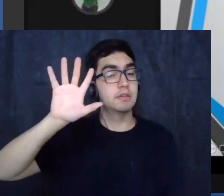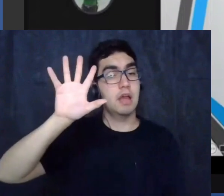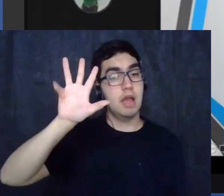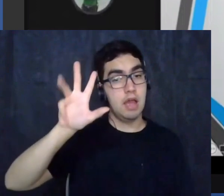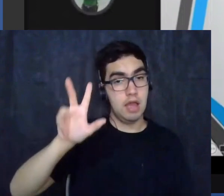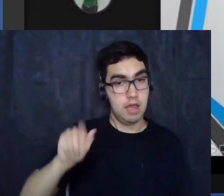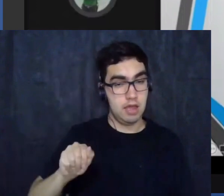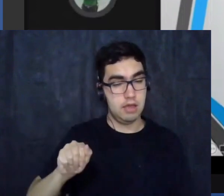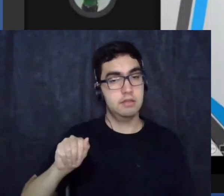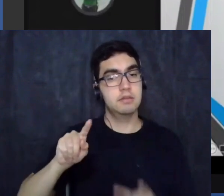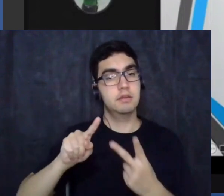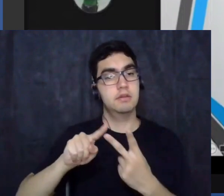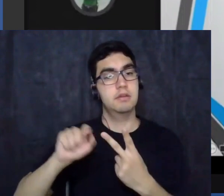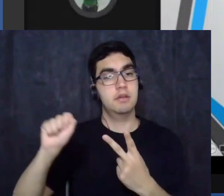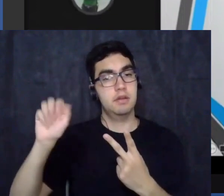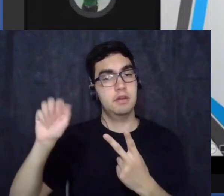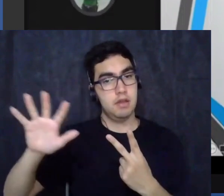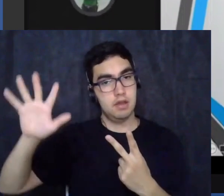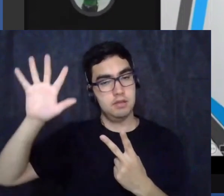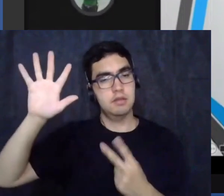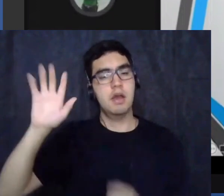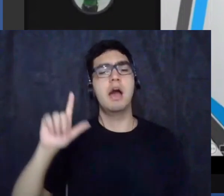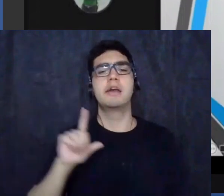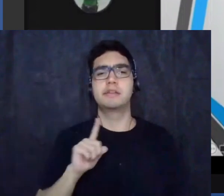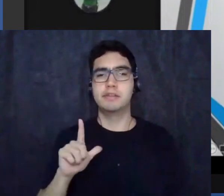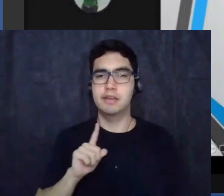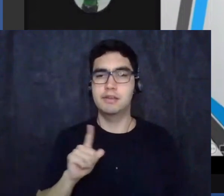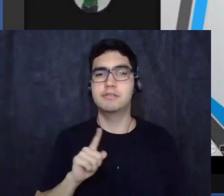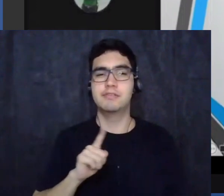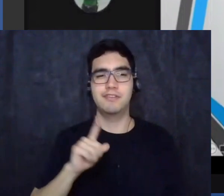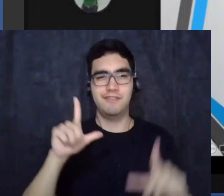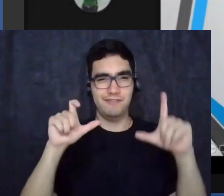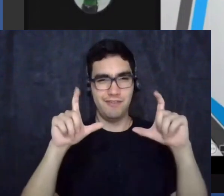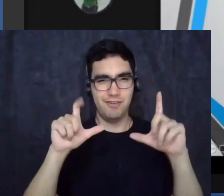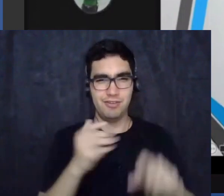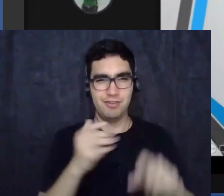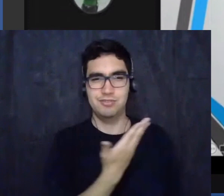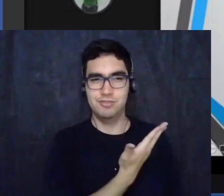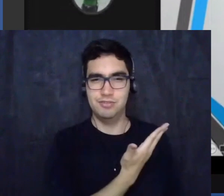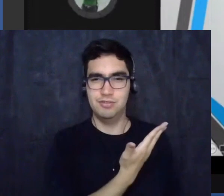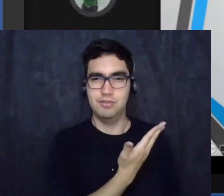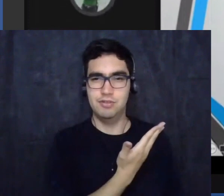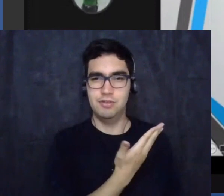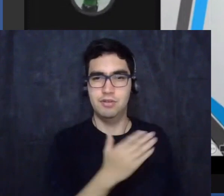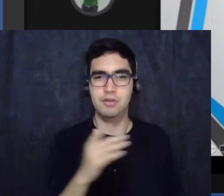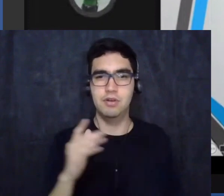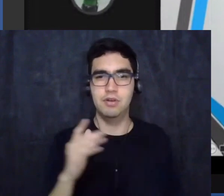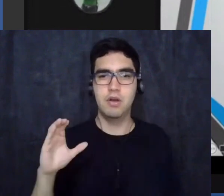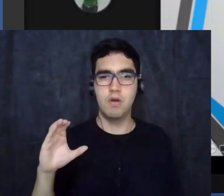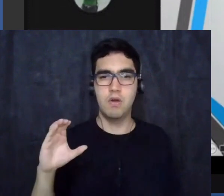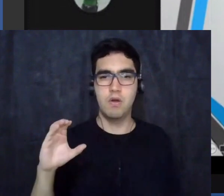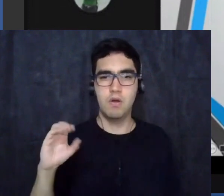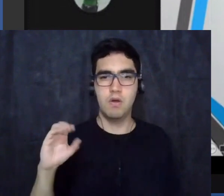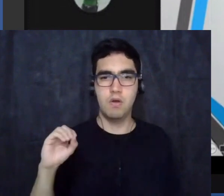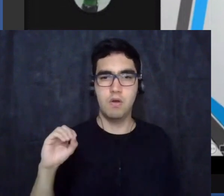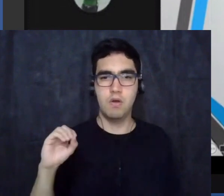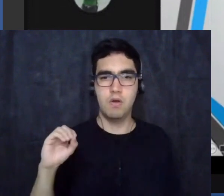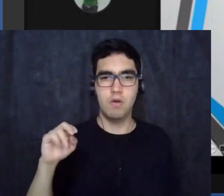conhecido do Congo belga, que é essa imagem, se vocês conseguem observar,